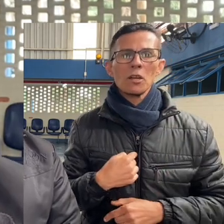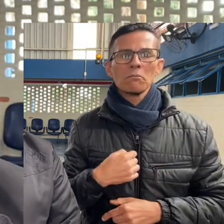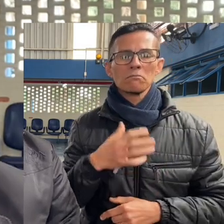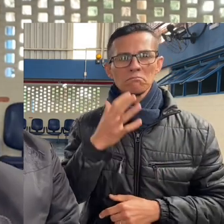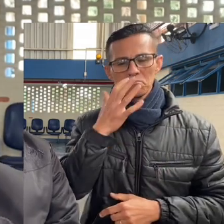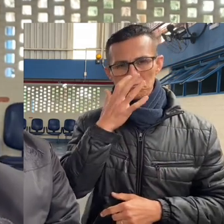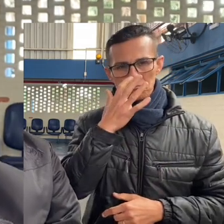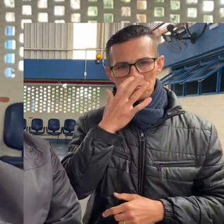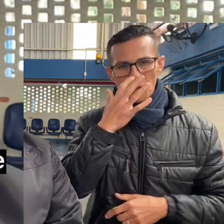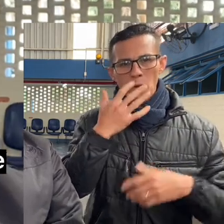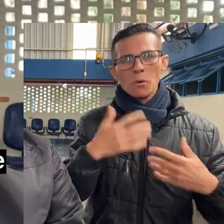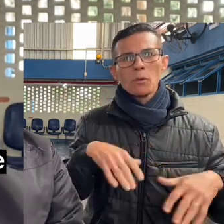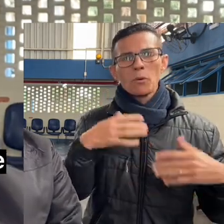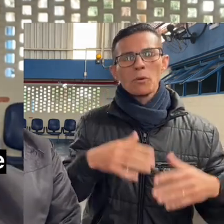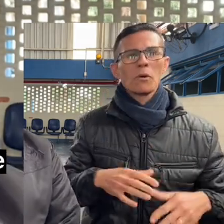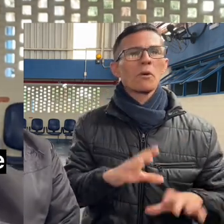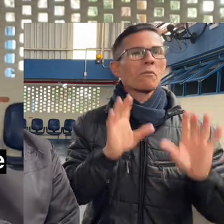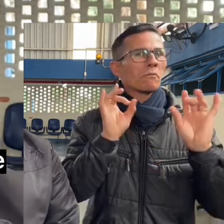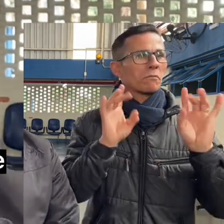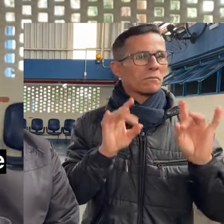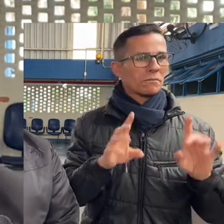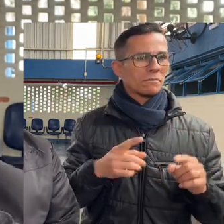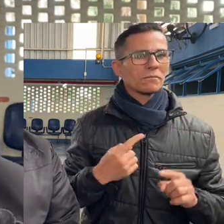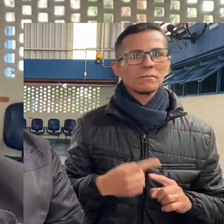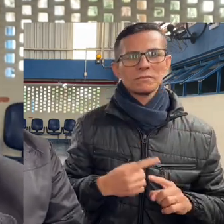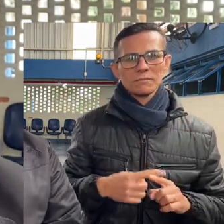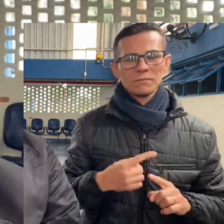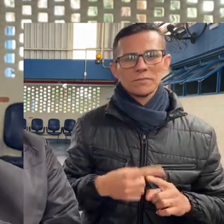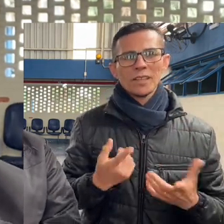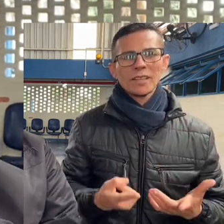não esperava que fosse ter o resultado que teve.